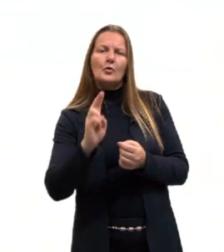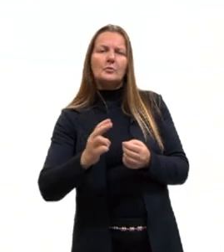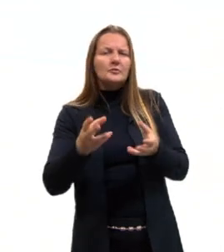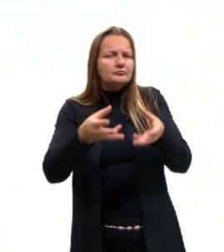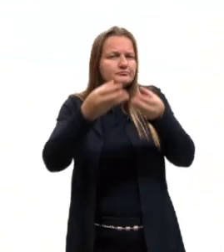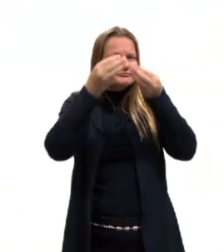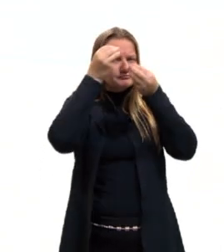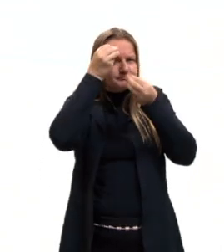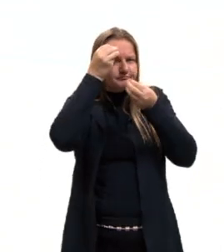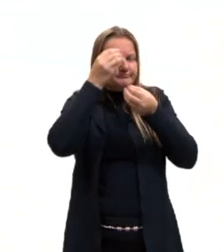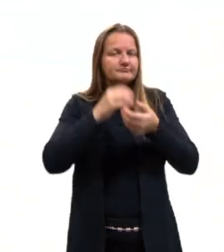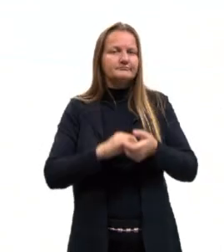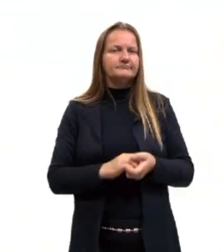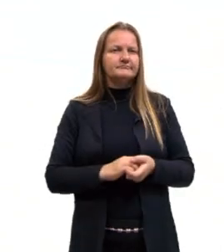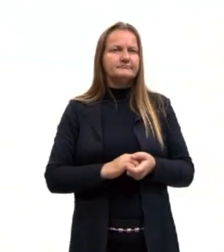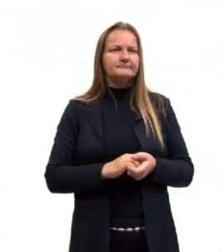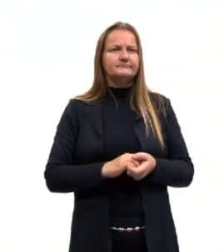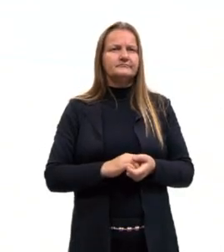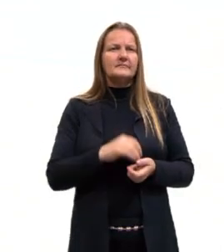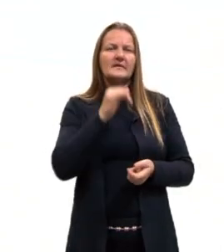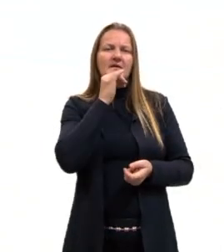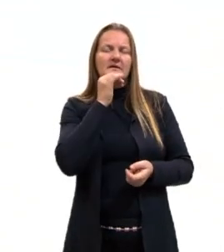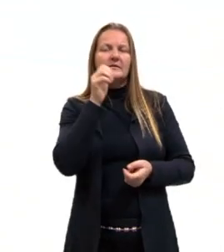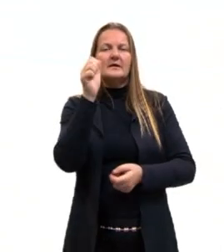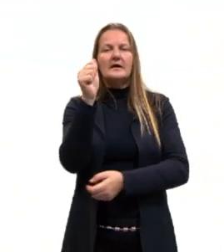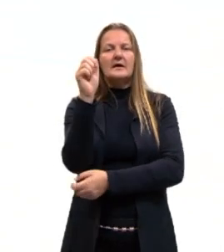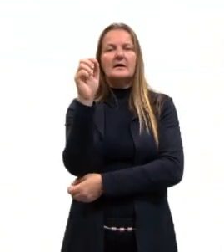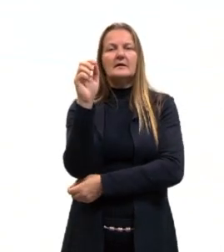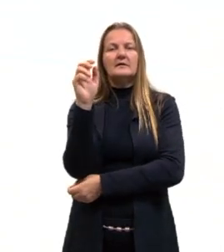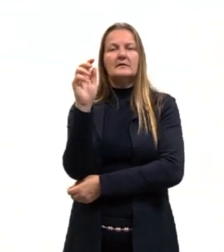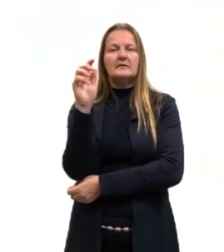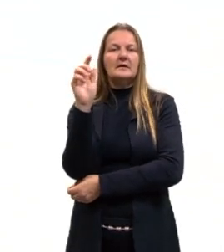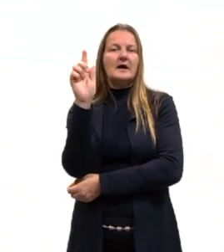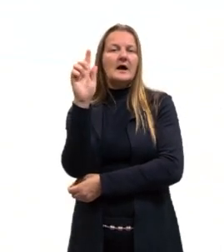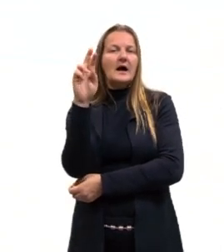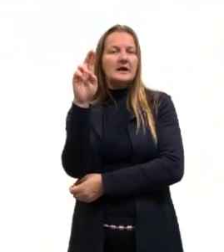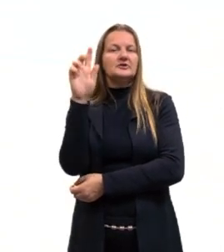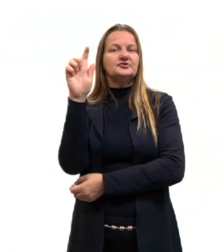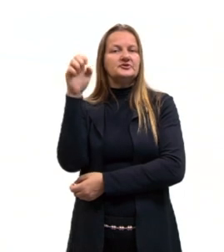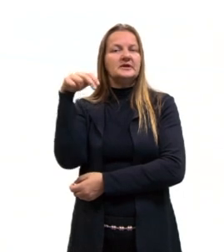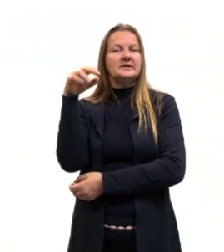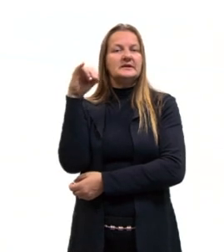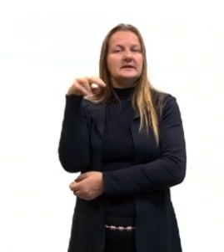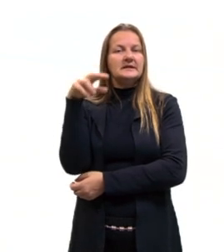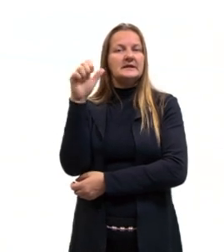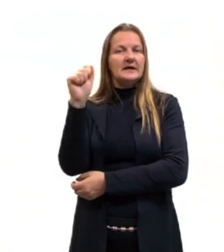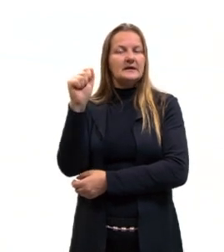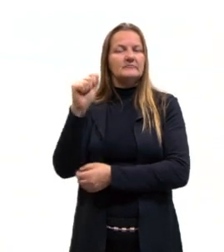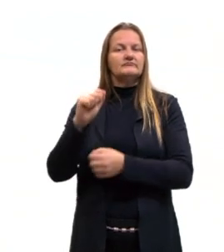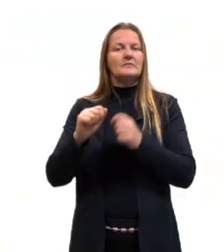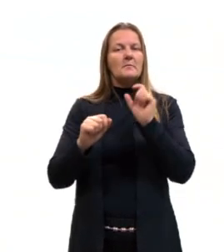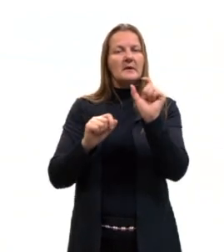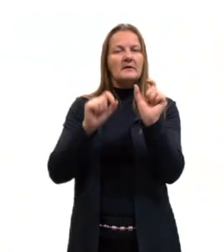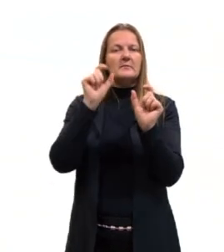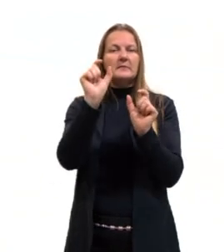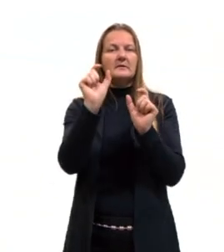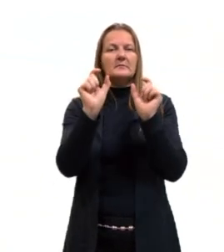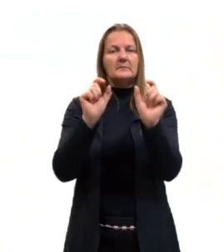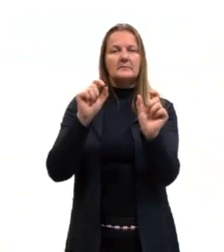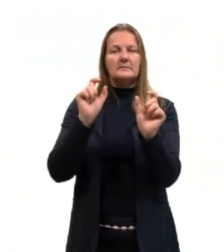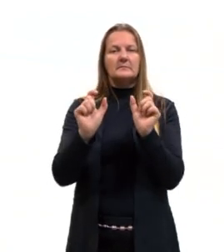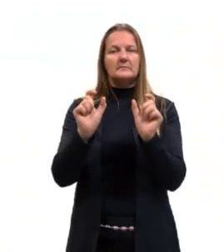Então, aqui, por exemplo, A-R-G, arginina. Então, vão formando as palavras, lembra?